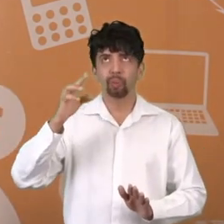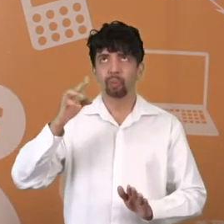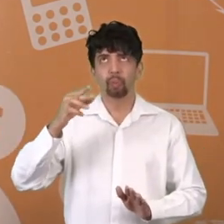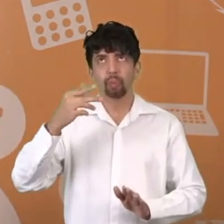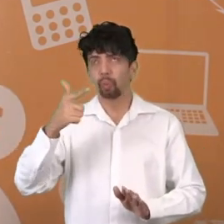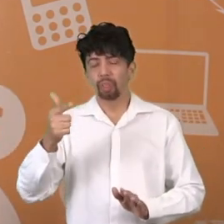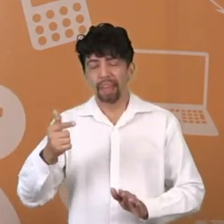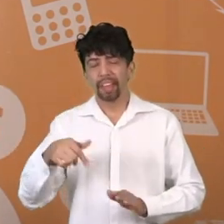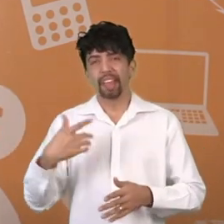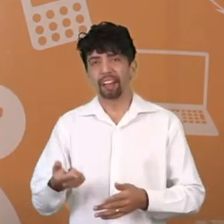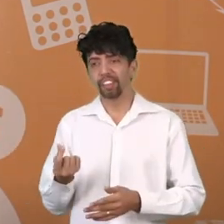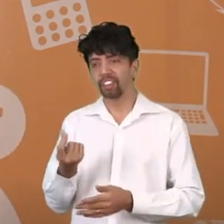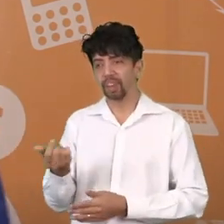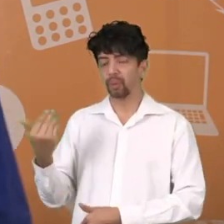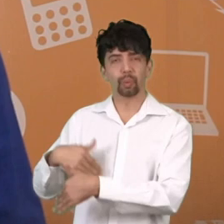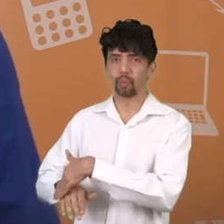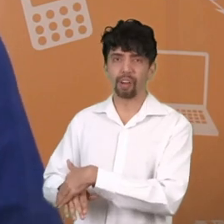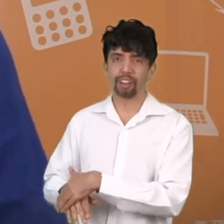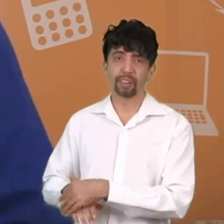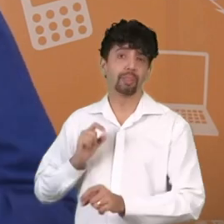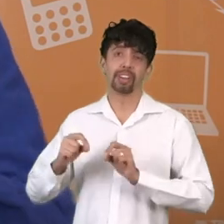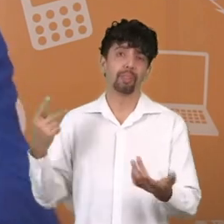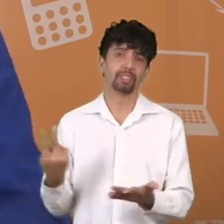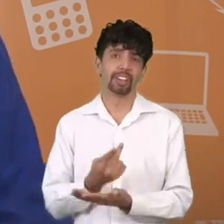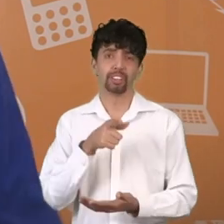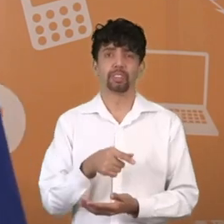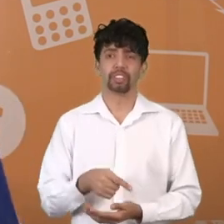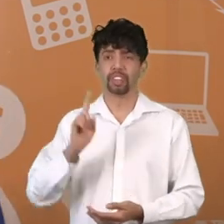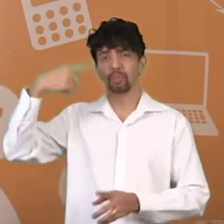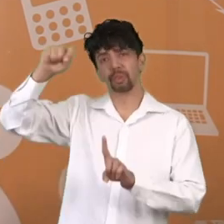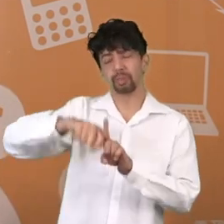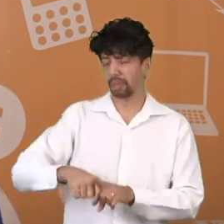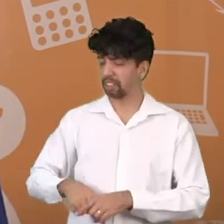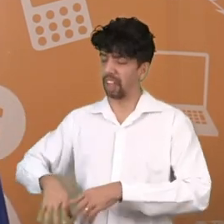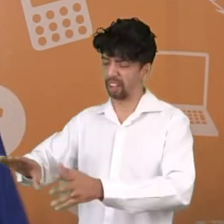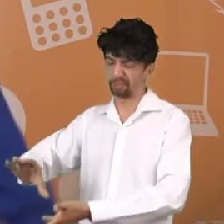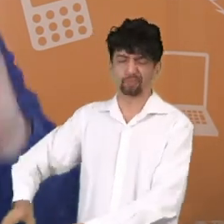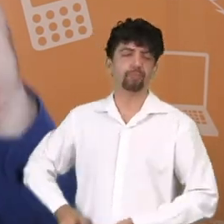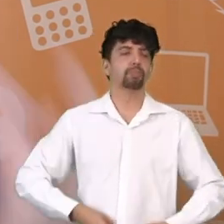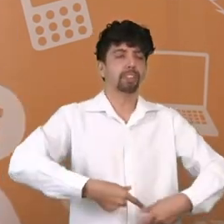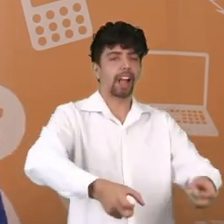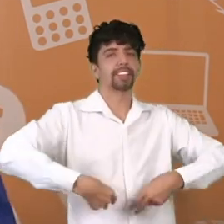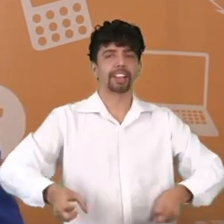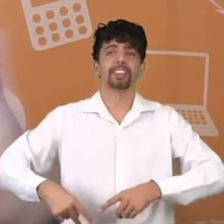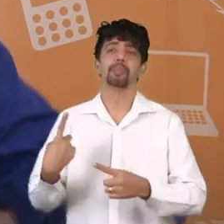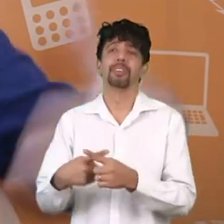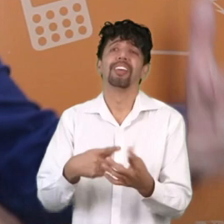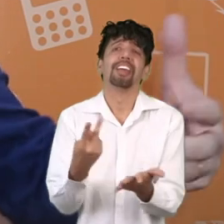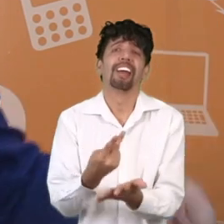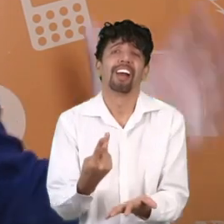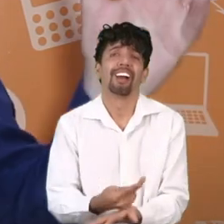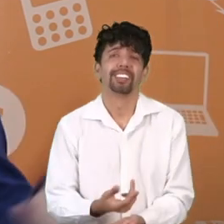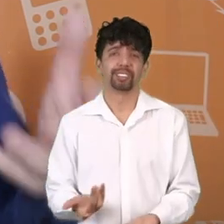no mês seguinte eu vou lá e tiro, resgato. Por quê? Porque eu estou comprando e gastando de forma errada. Quando a gente gasta e